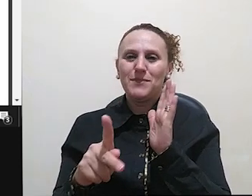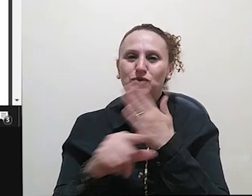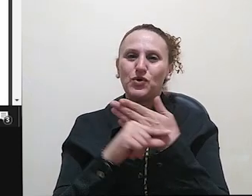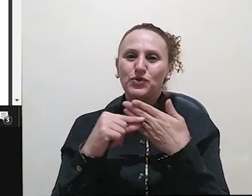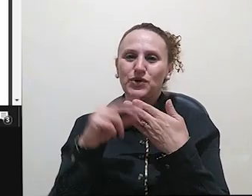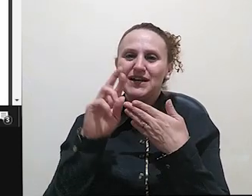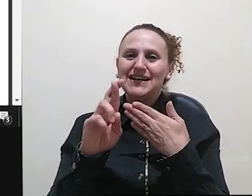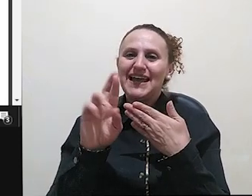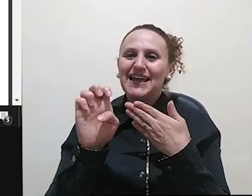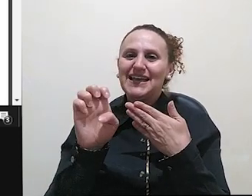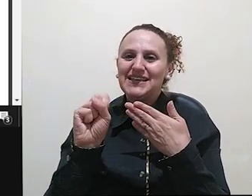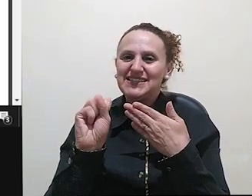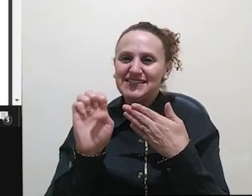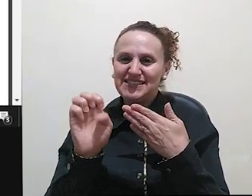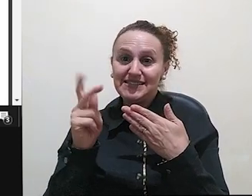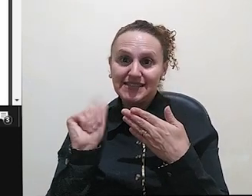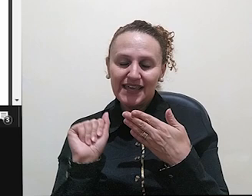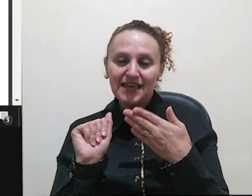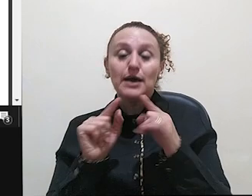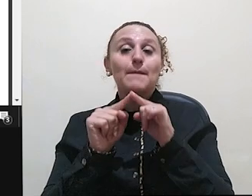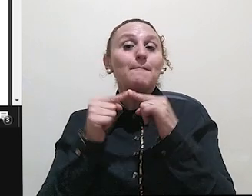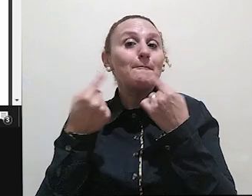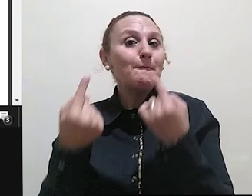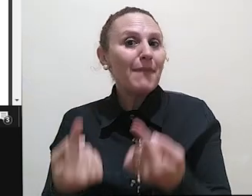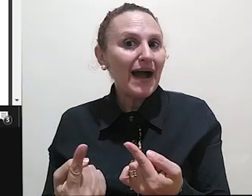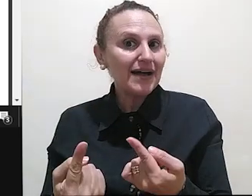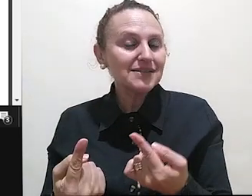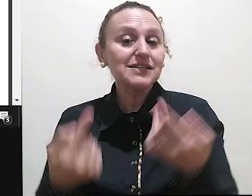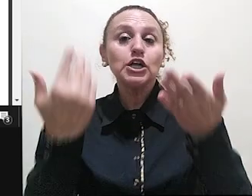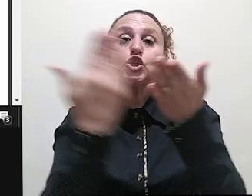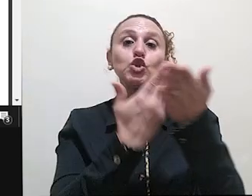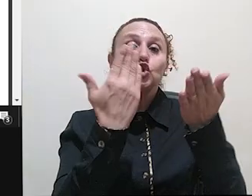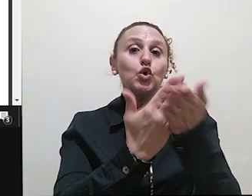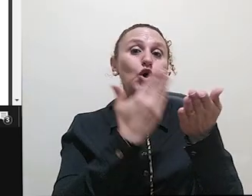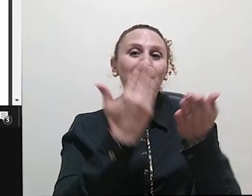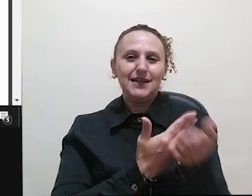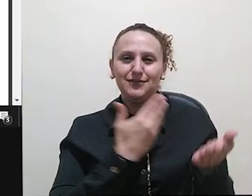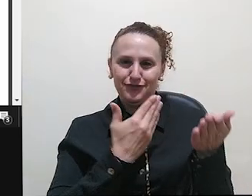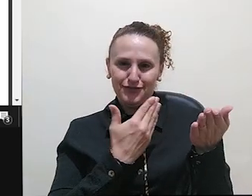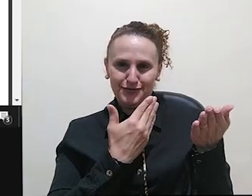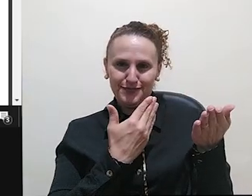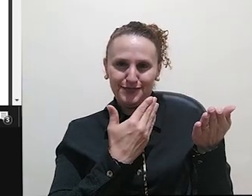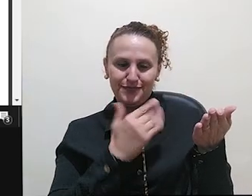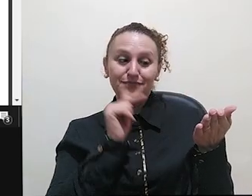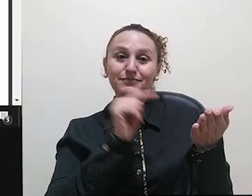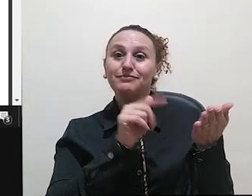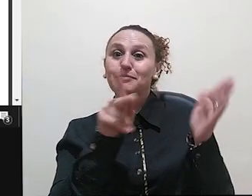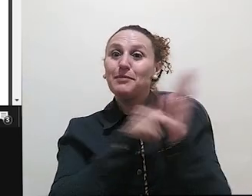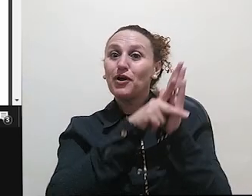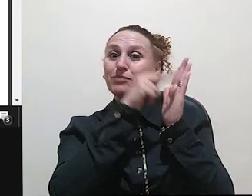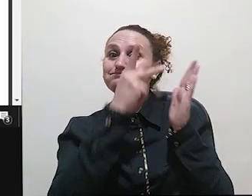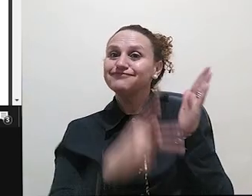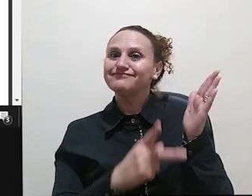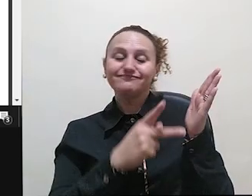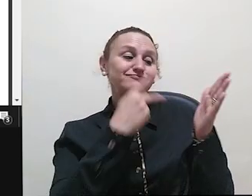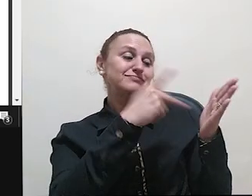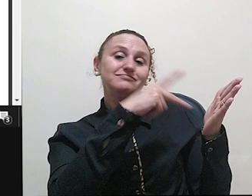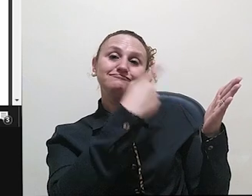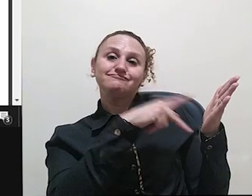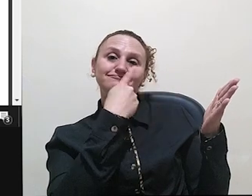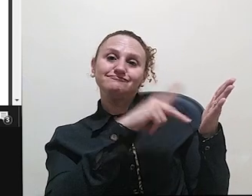texto resenhado. E é bom a gente deixar bem demarcada a voz. O que é a voz do resenhista, o que é a voz do